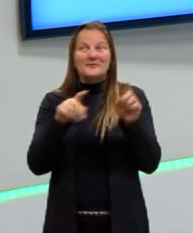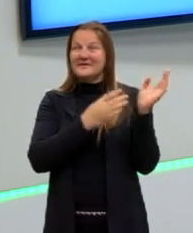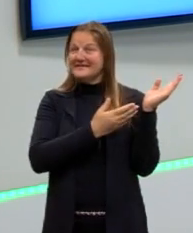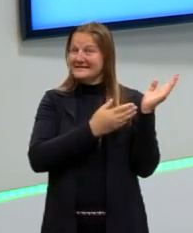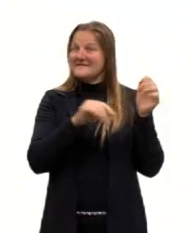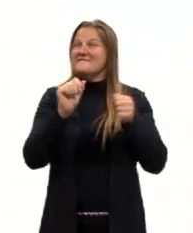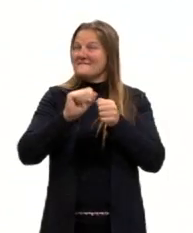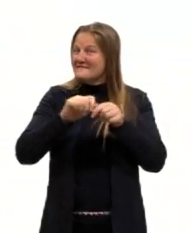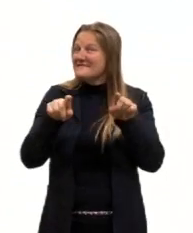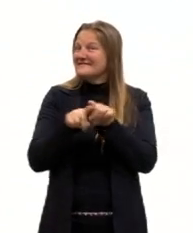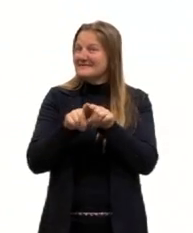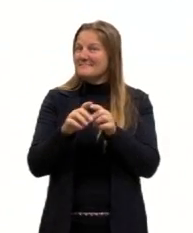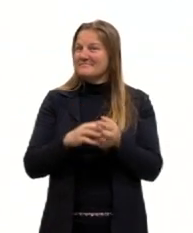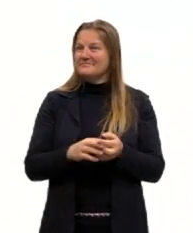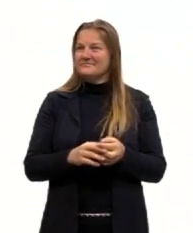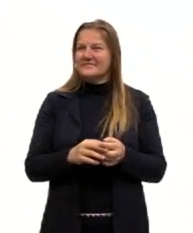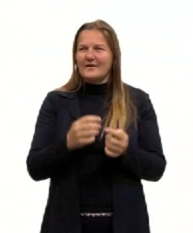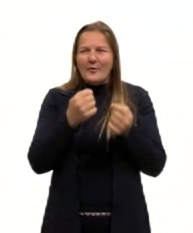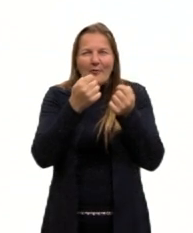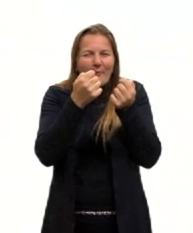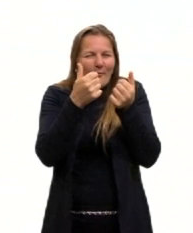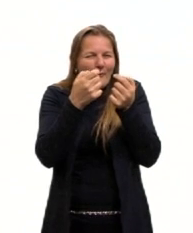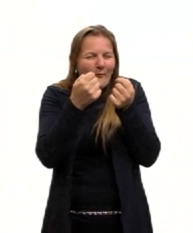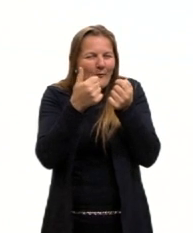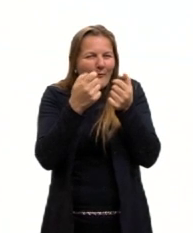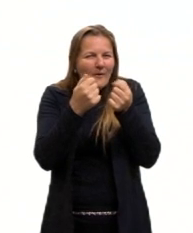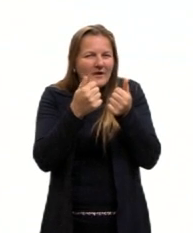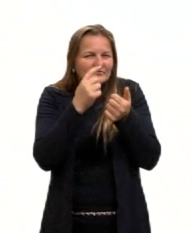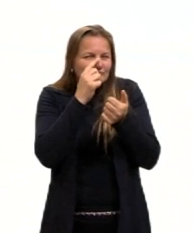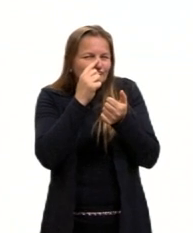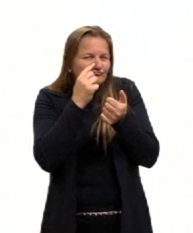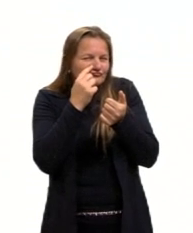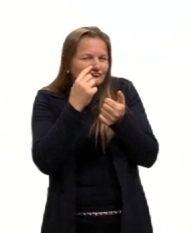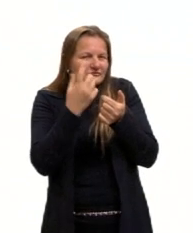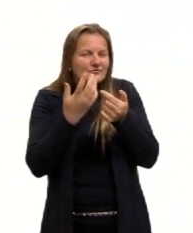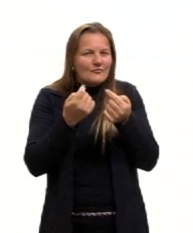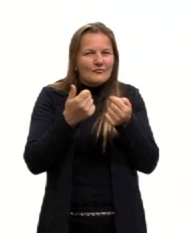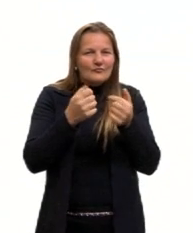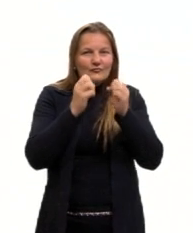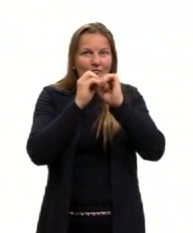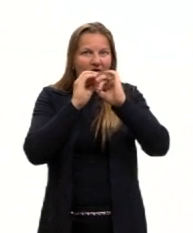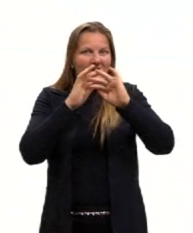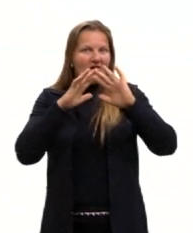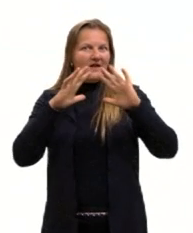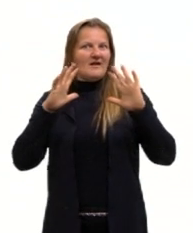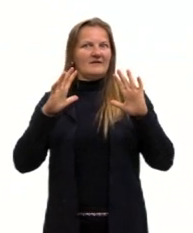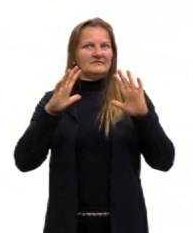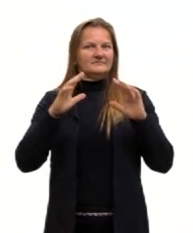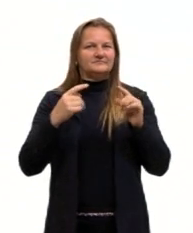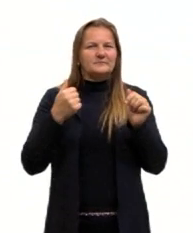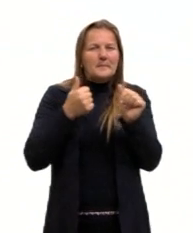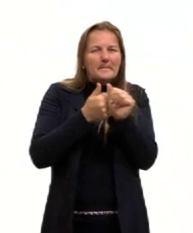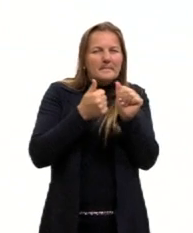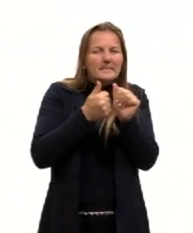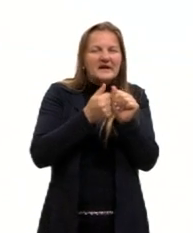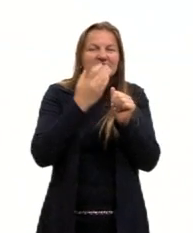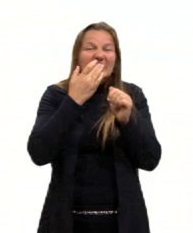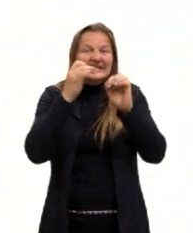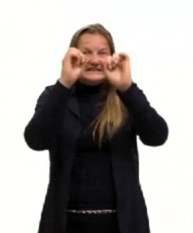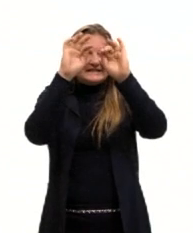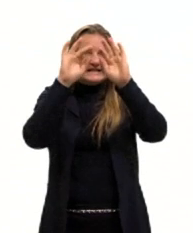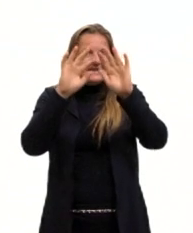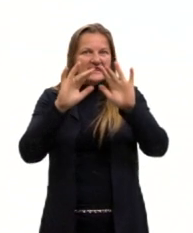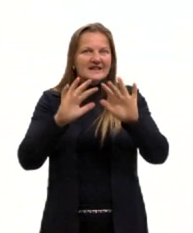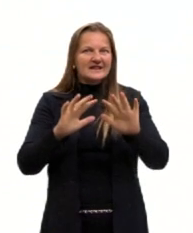na verdade, muitas vezes ele não chega a ficar branco, mas um amarelo, né? Bem clarinho, para chegar próximo, então, do platinado.